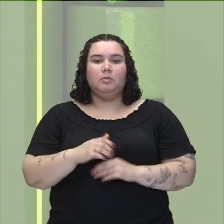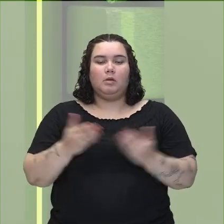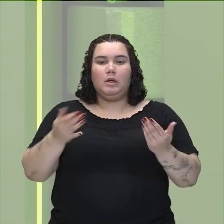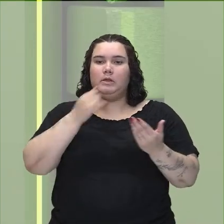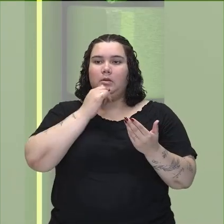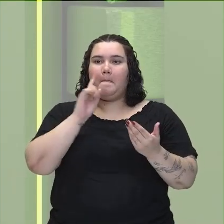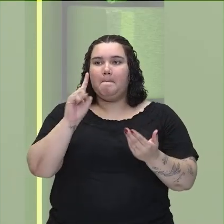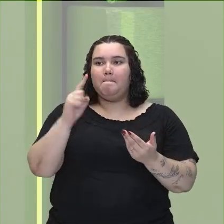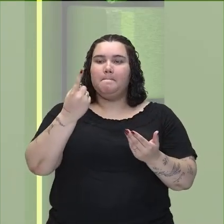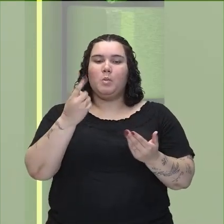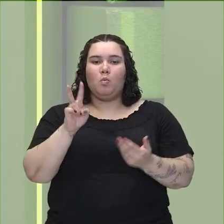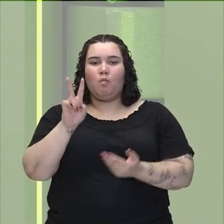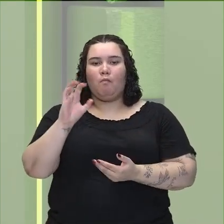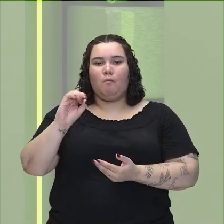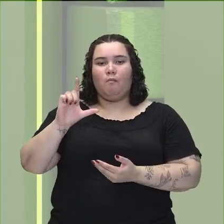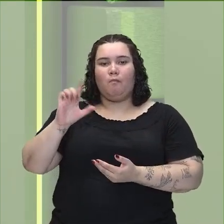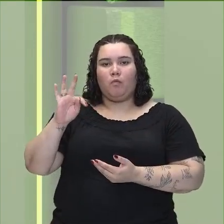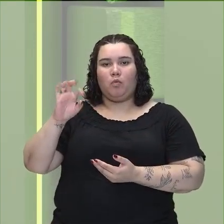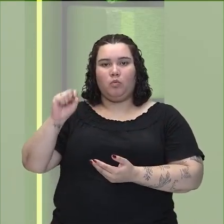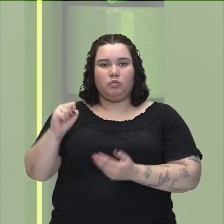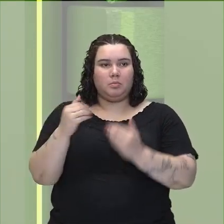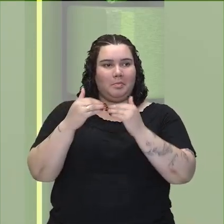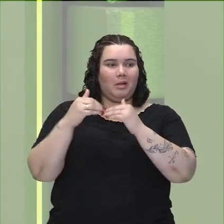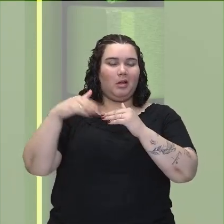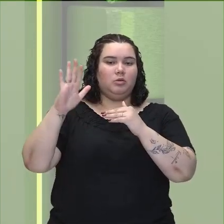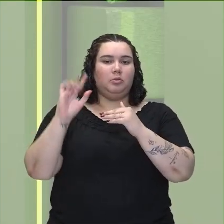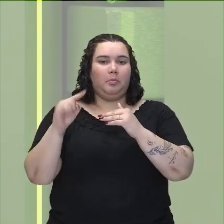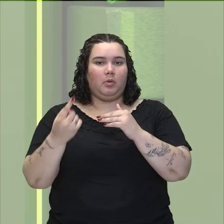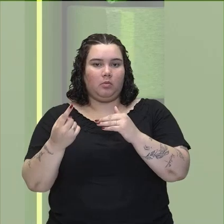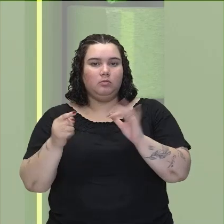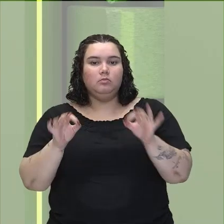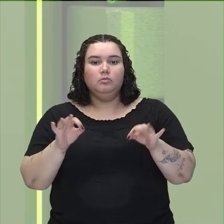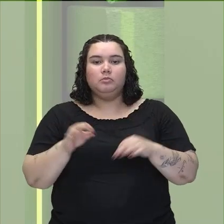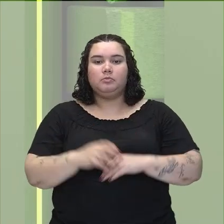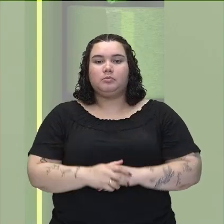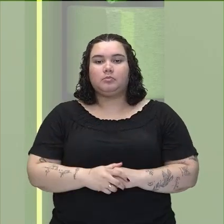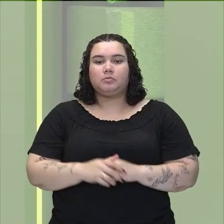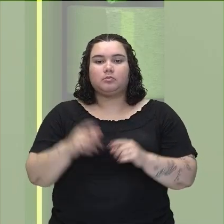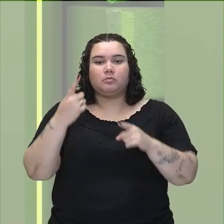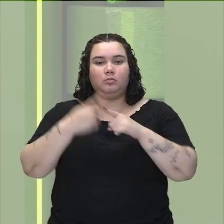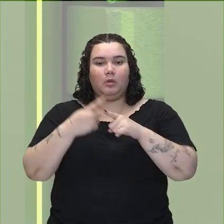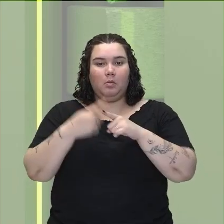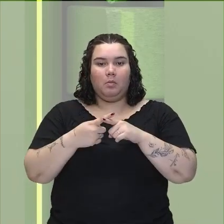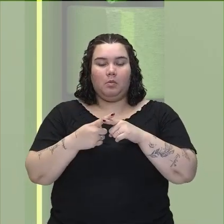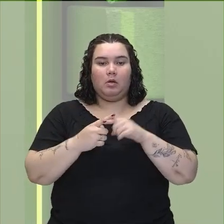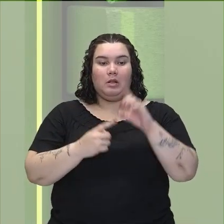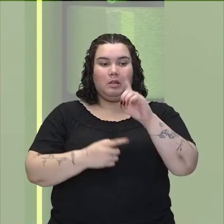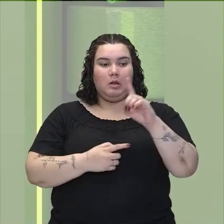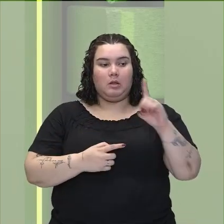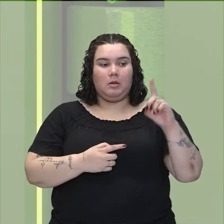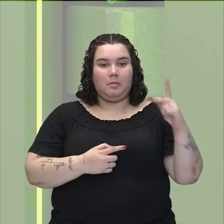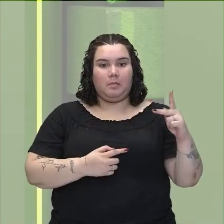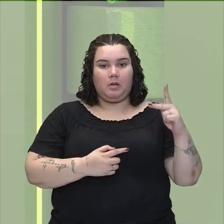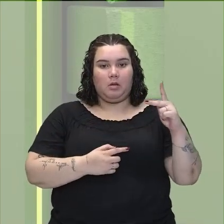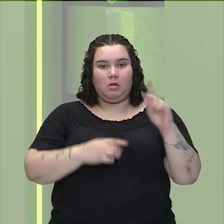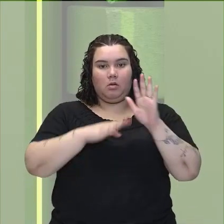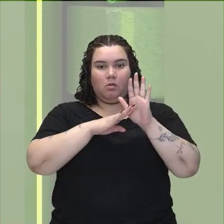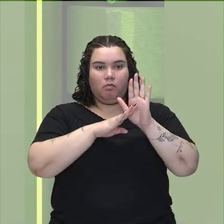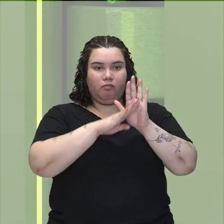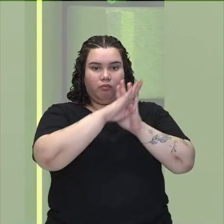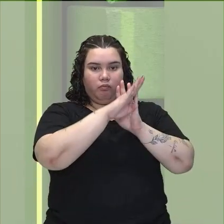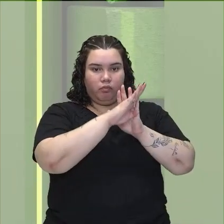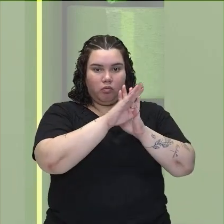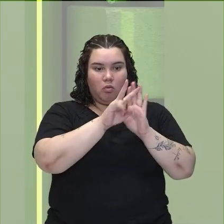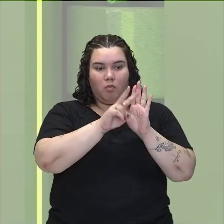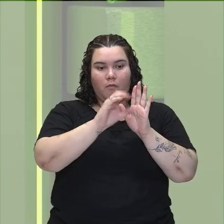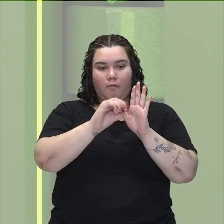volts que eu estou falando aí, são dos milhares de volts que eu estou falando, melhor dizendo. Por quê? Porque quanto maior a DDP, quanto maior a voltagem, quanto